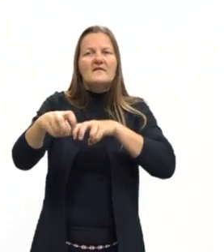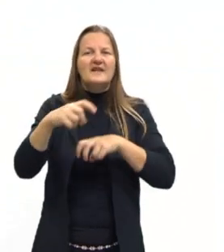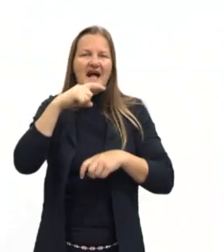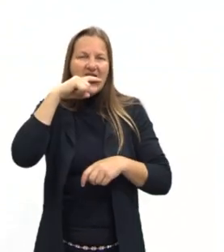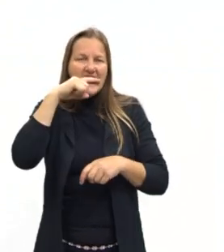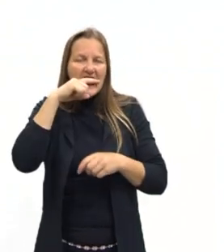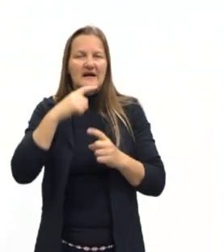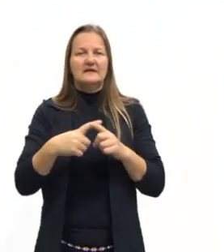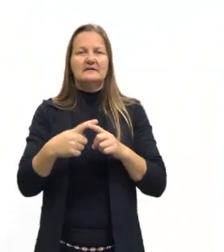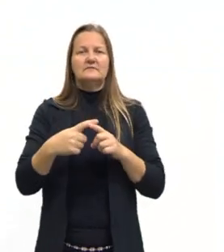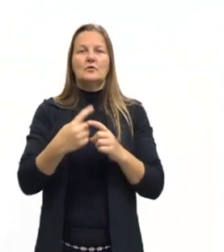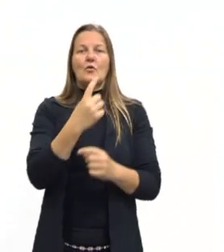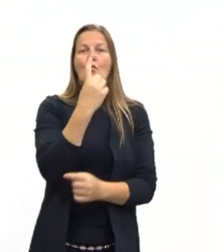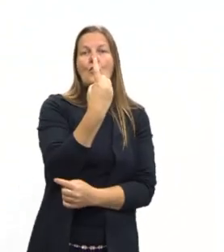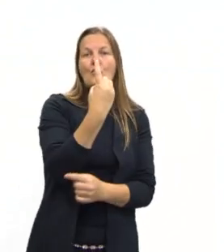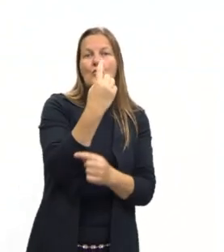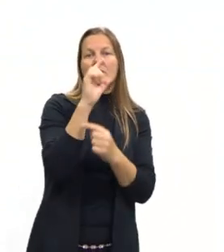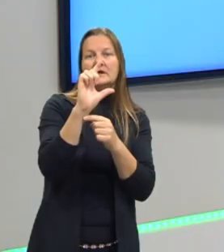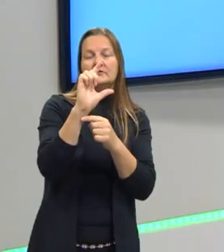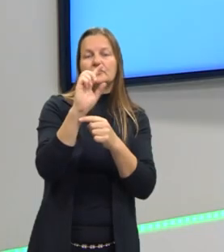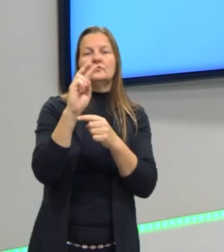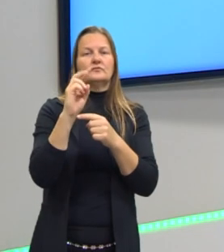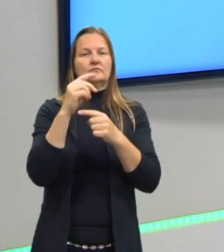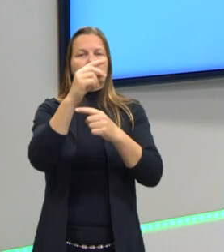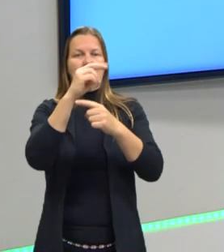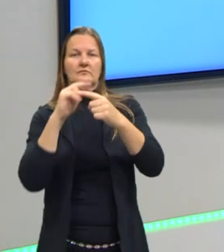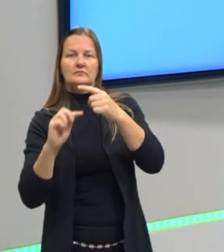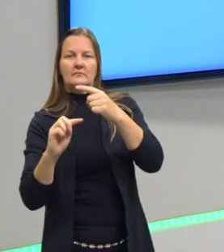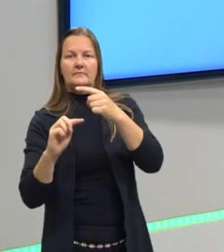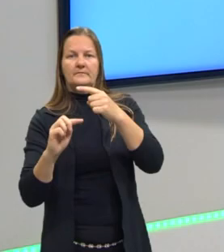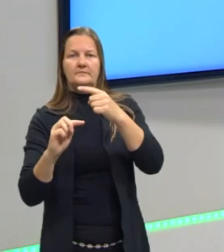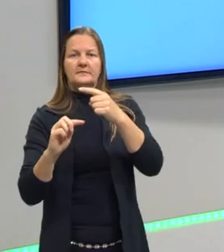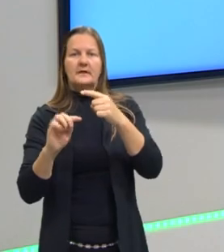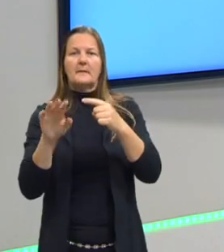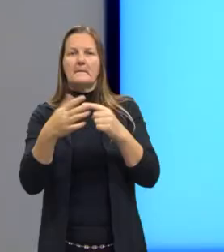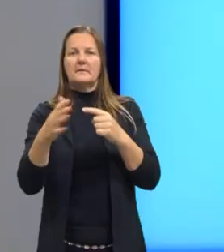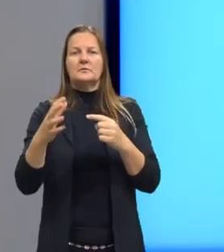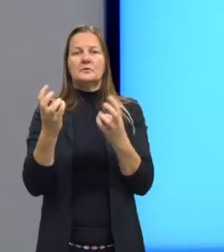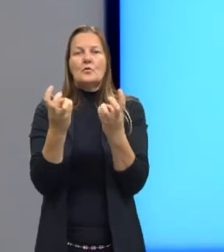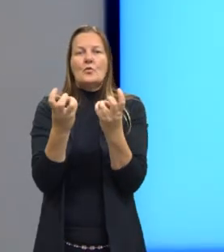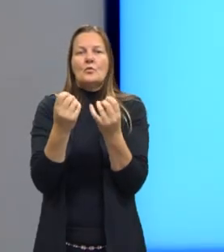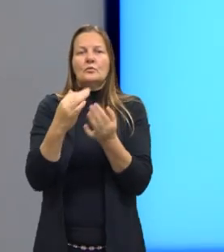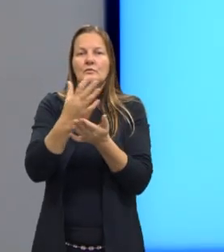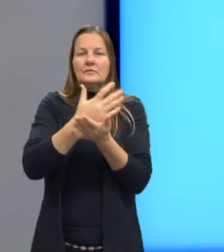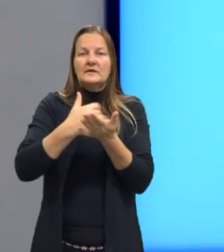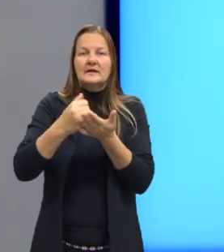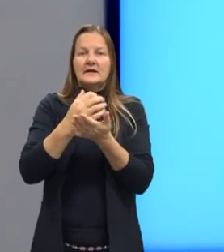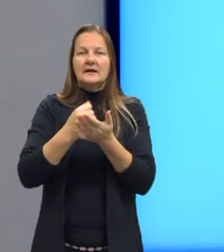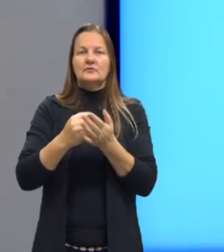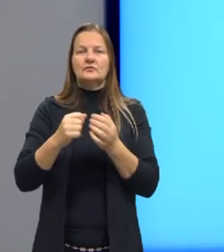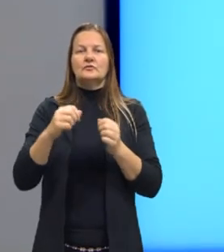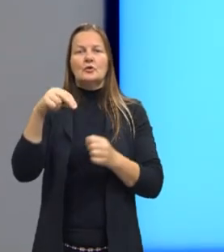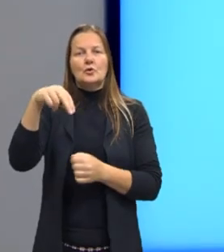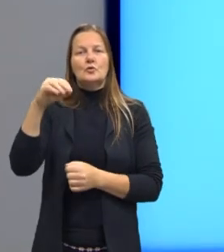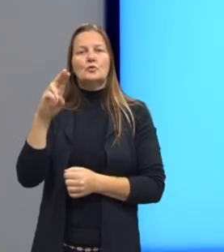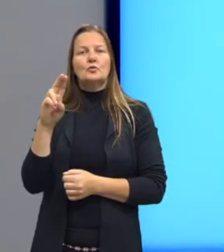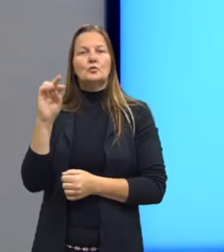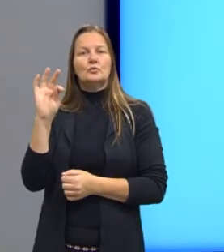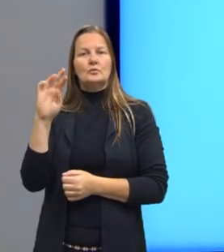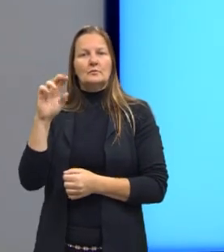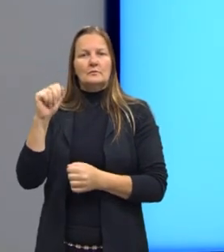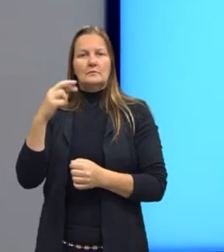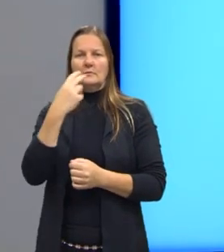Então, quer dizer que para cada litro de vinhaça, eu tenho essas quantidades destes nutrientes. Se eu tenho